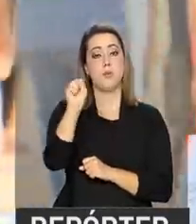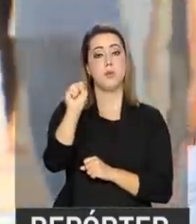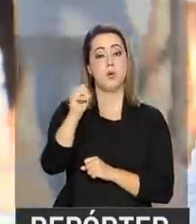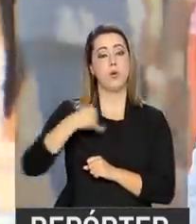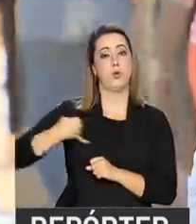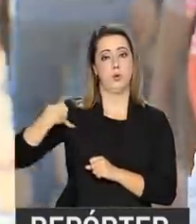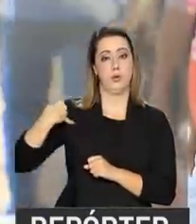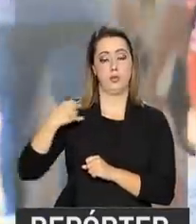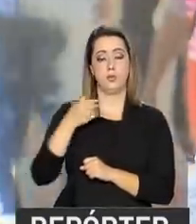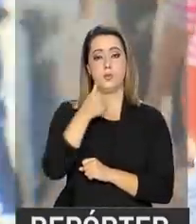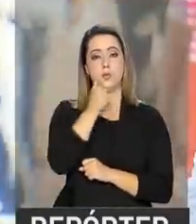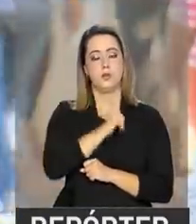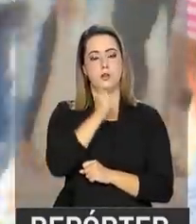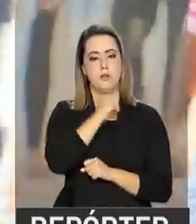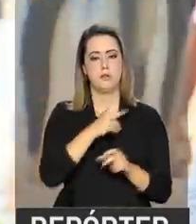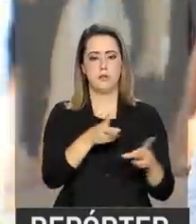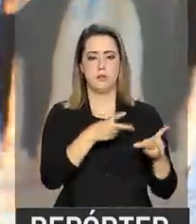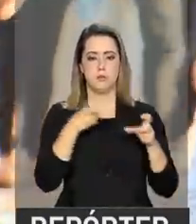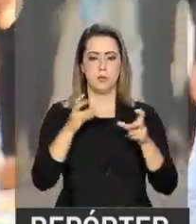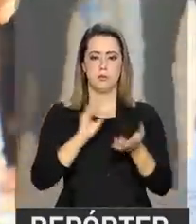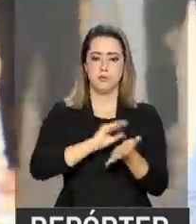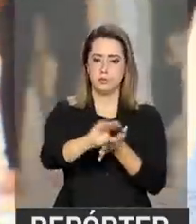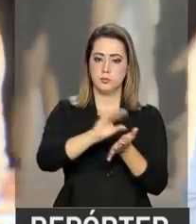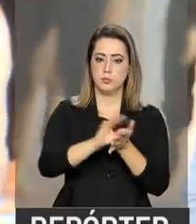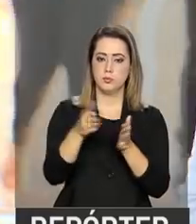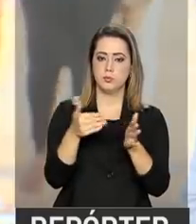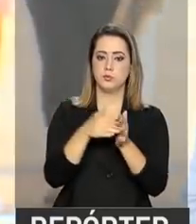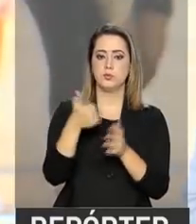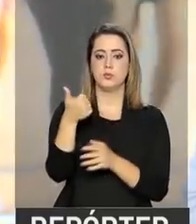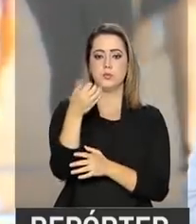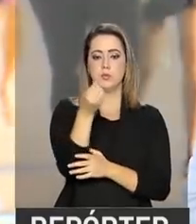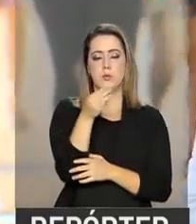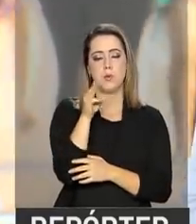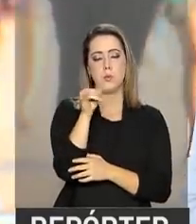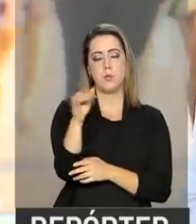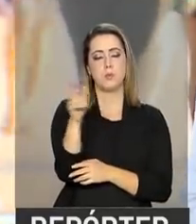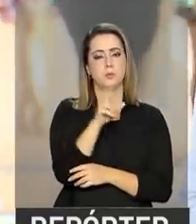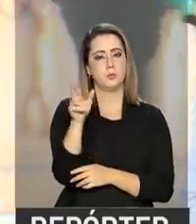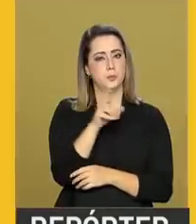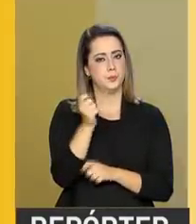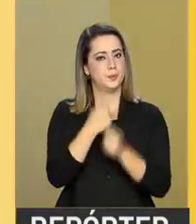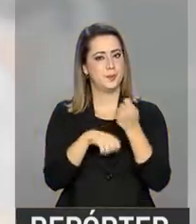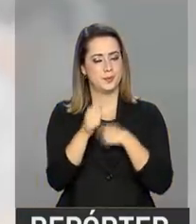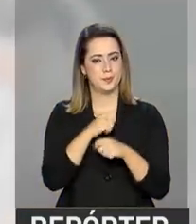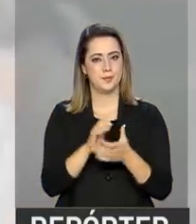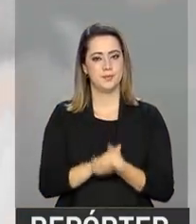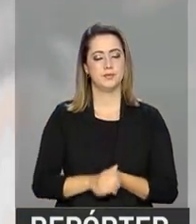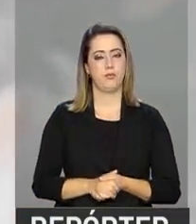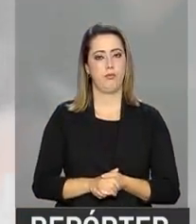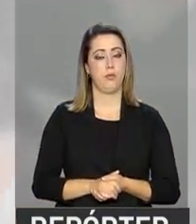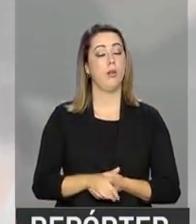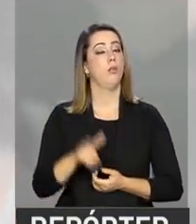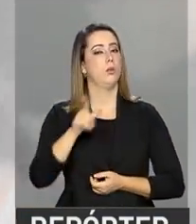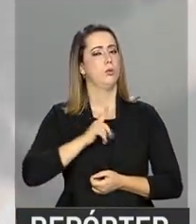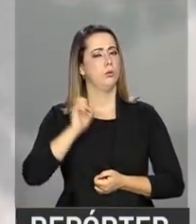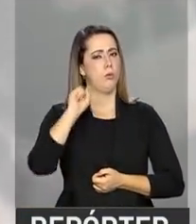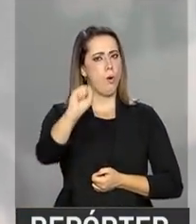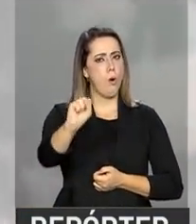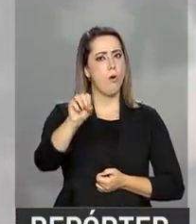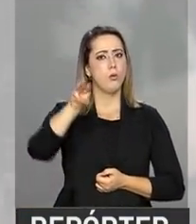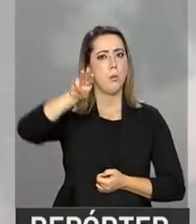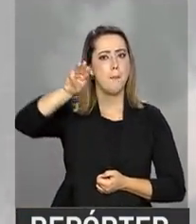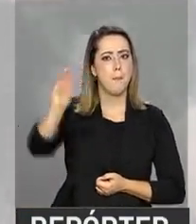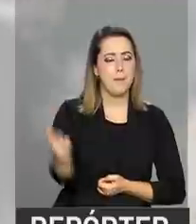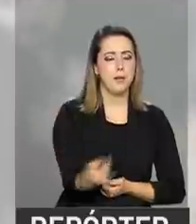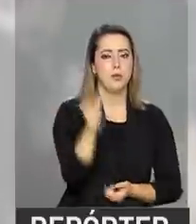A expectativa do governo com a medida é que sejam injetados até 16 bilhões de reais na economia. Cerca de 8 milhões de pessoas vão